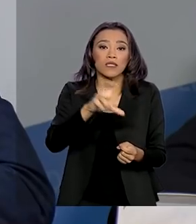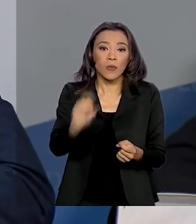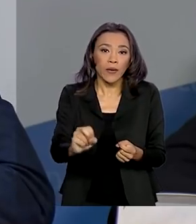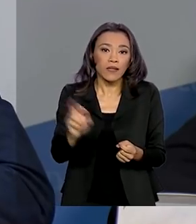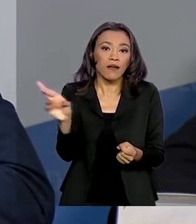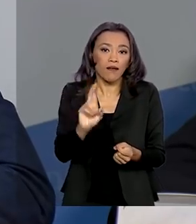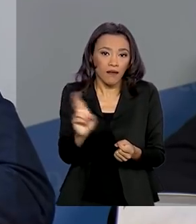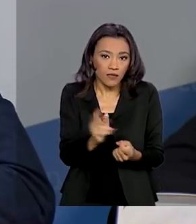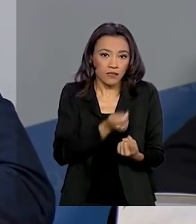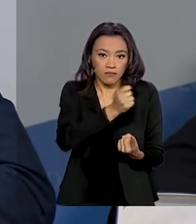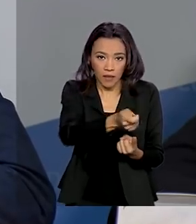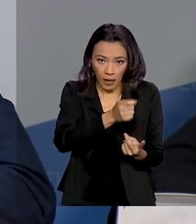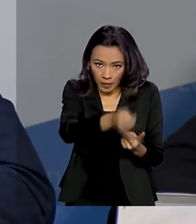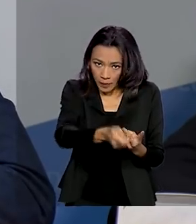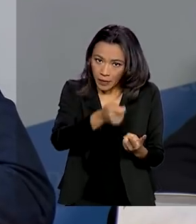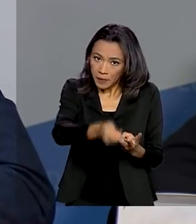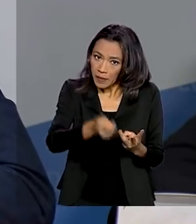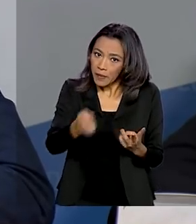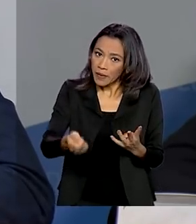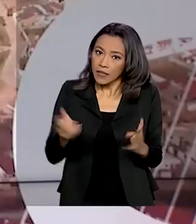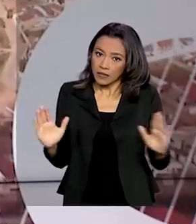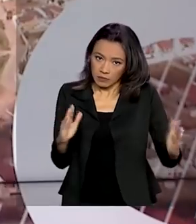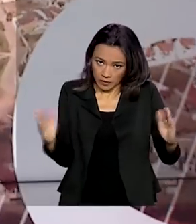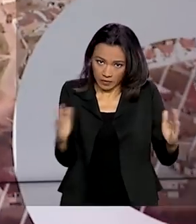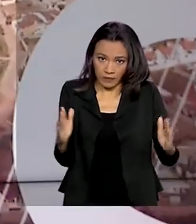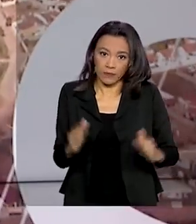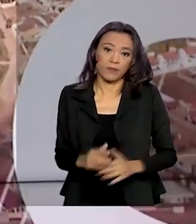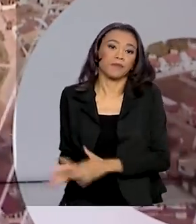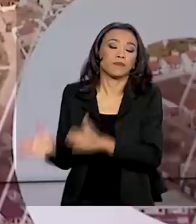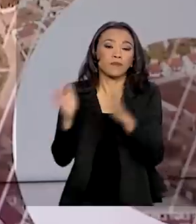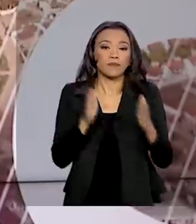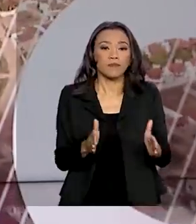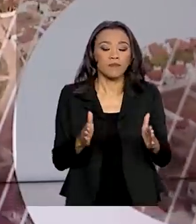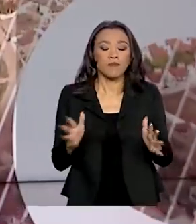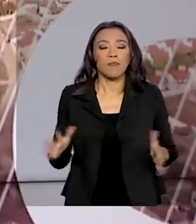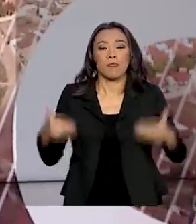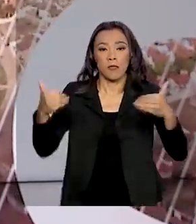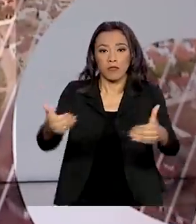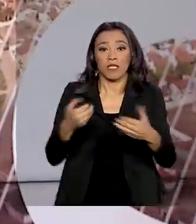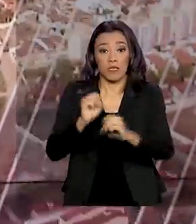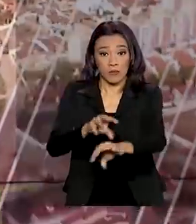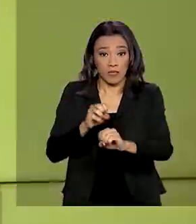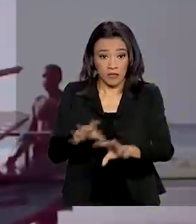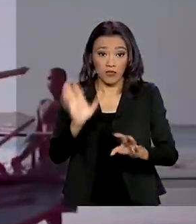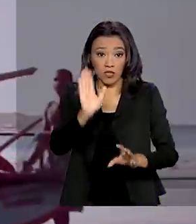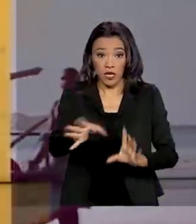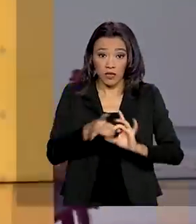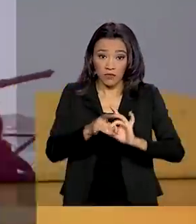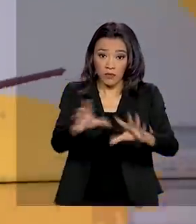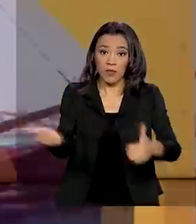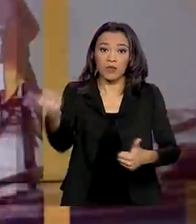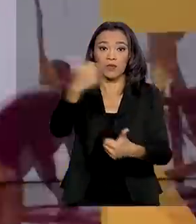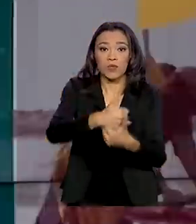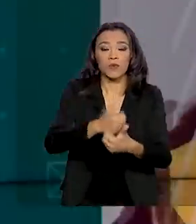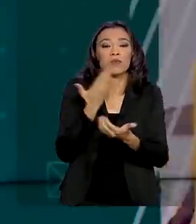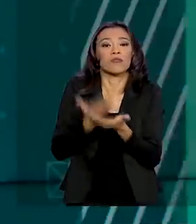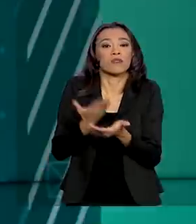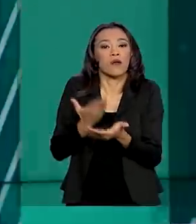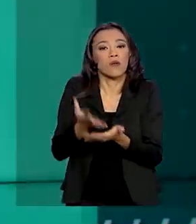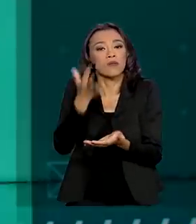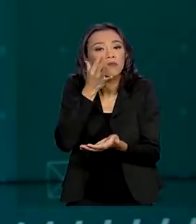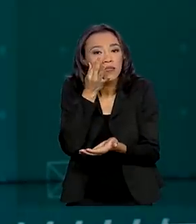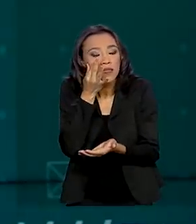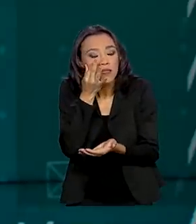meses agora maiores de crise. O Ministério da Educação autorizou a substituição das aulas presenciais